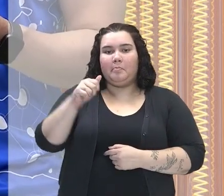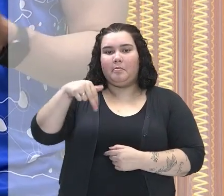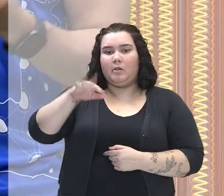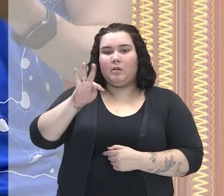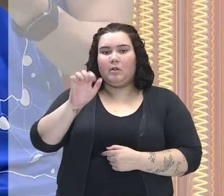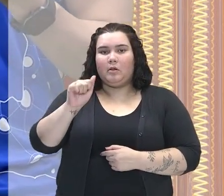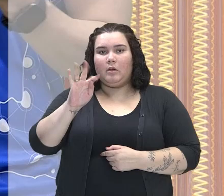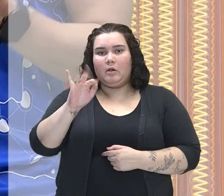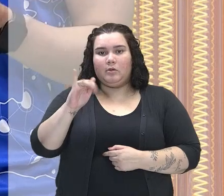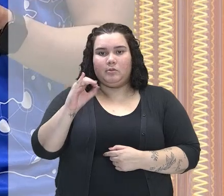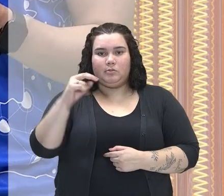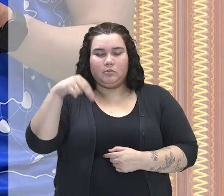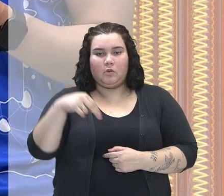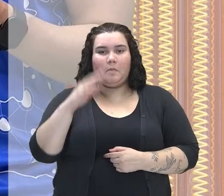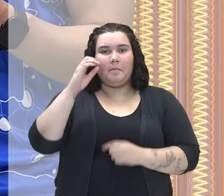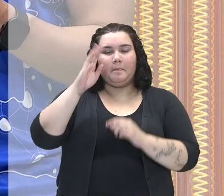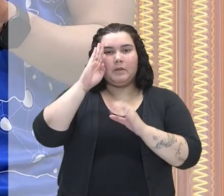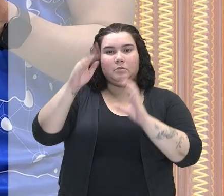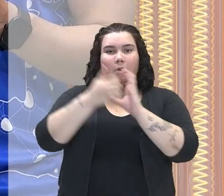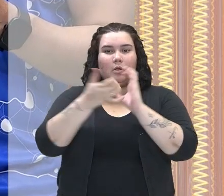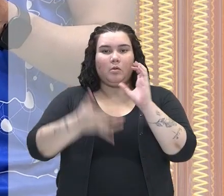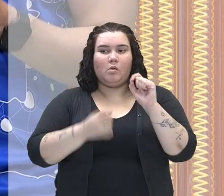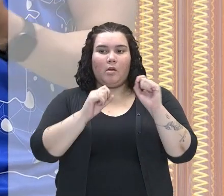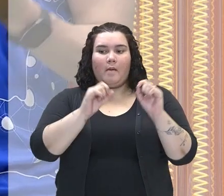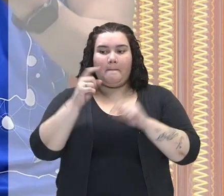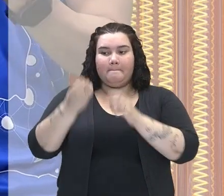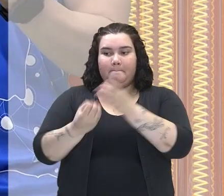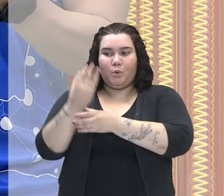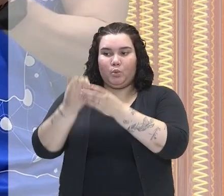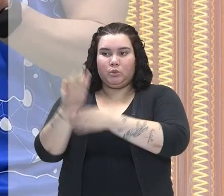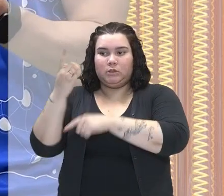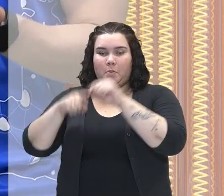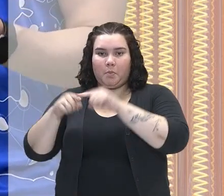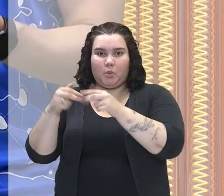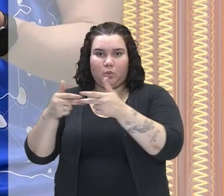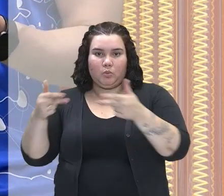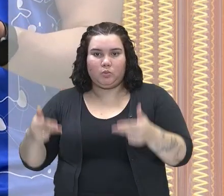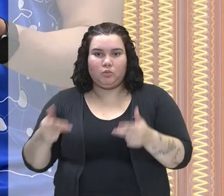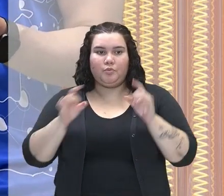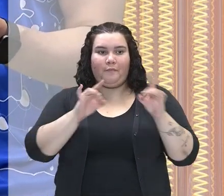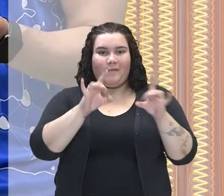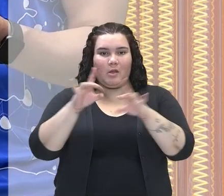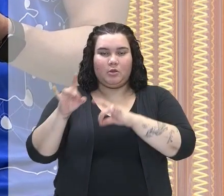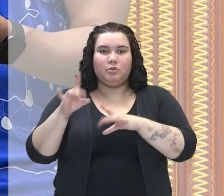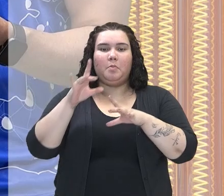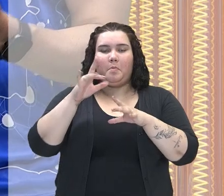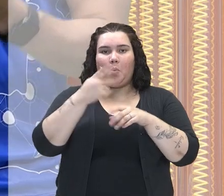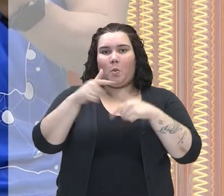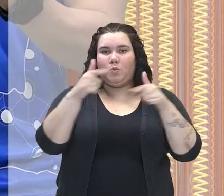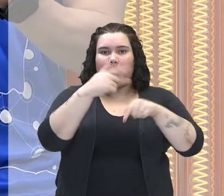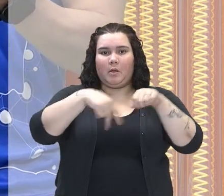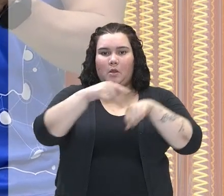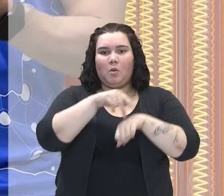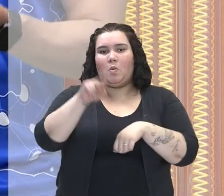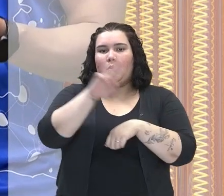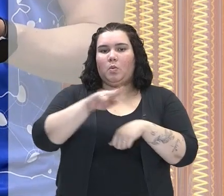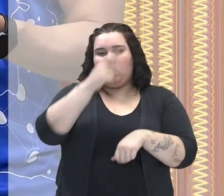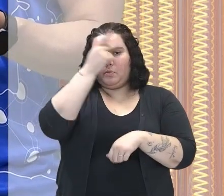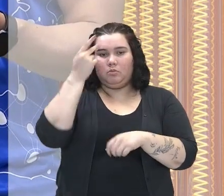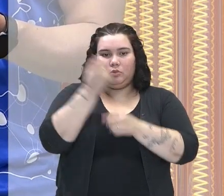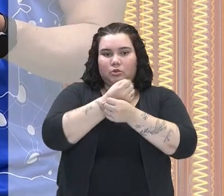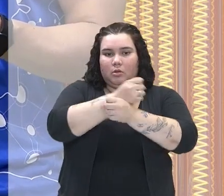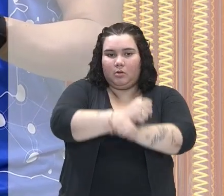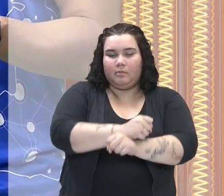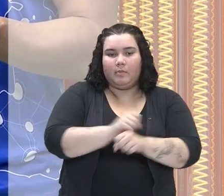característica produzir para o mercado externo, certo? Utilizar a mão de obra escrava no processo produtivo, fazer essa produção